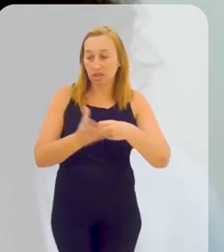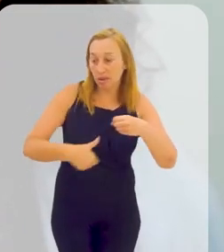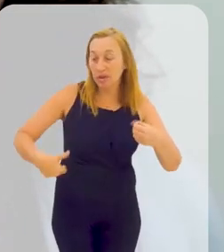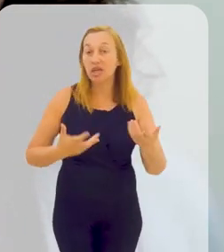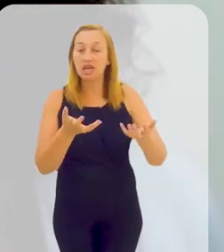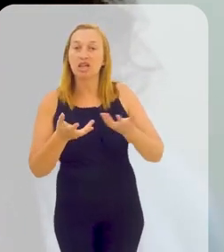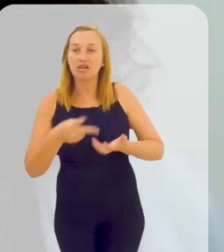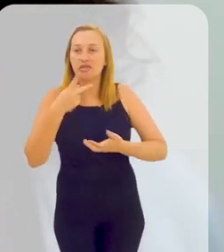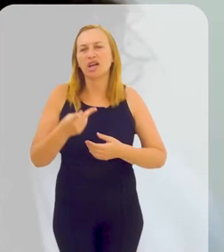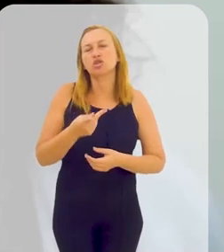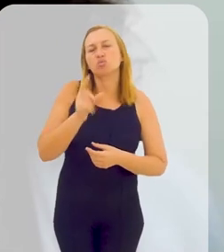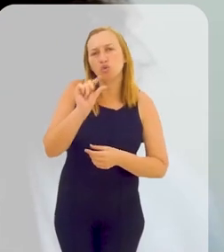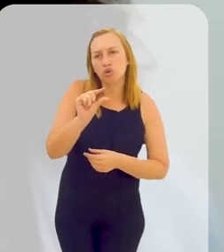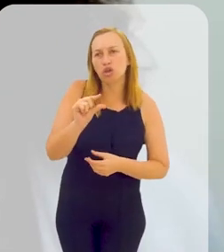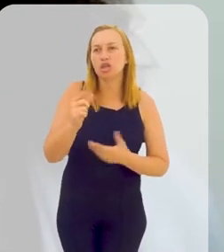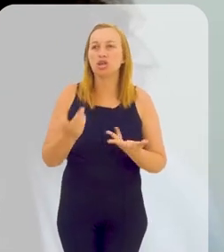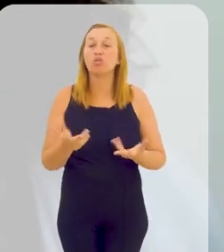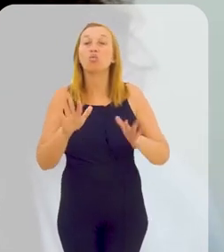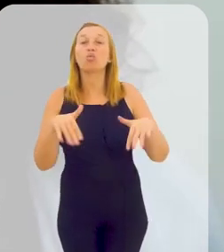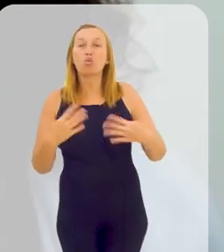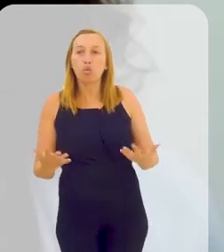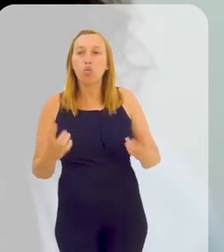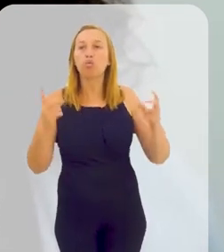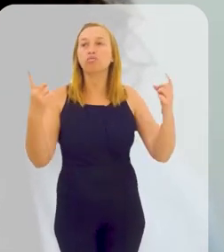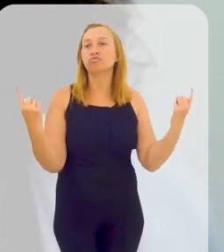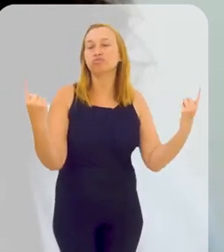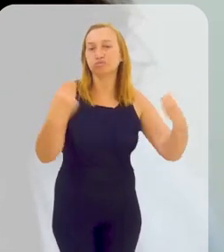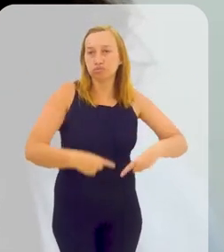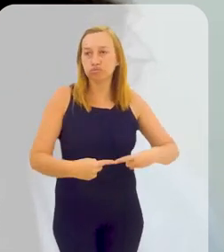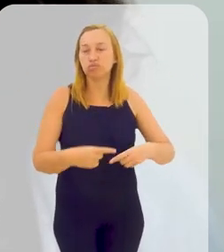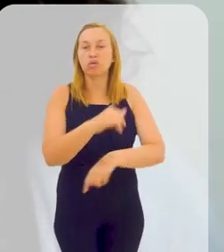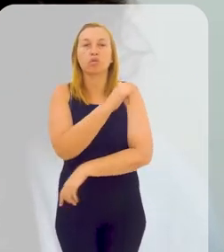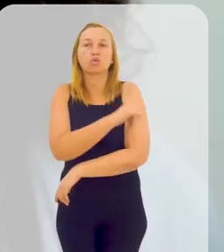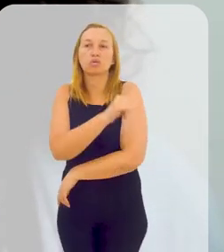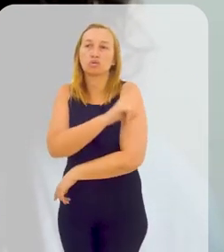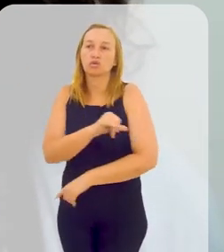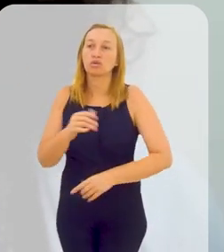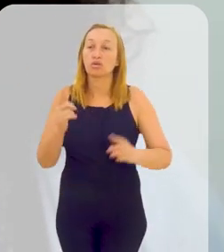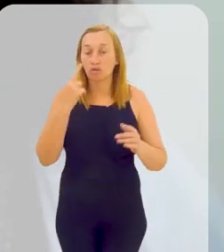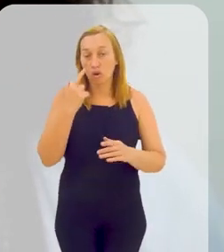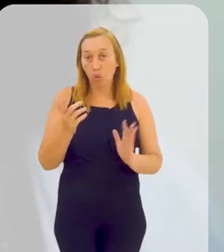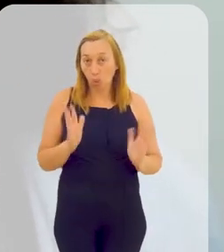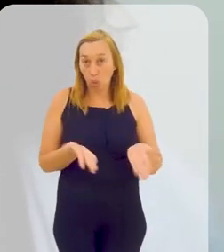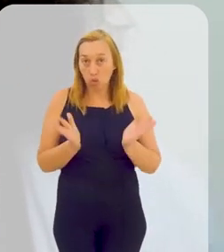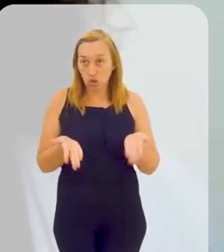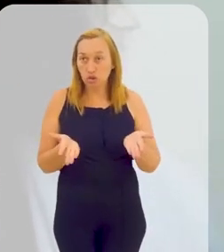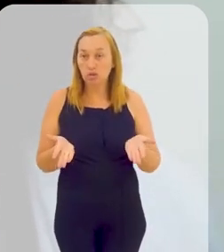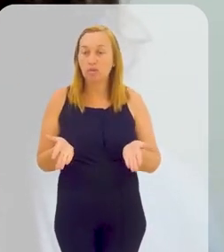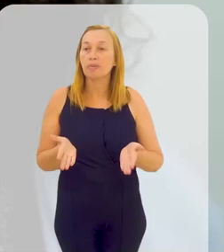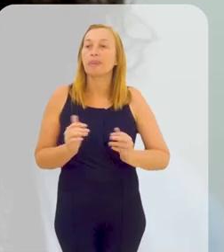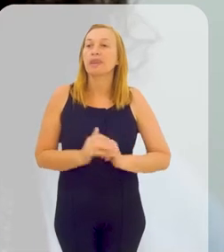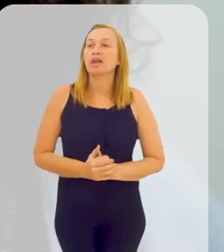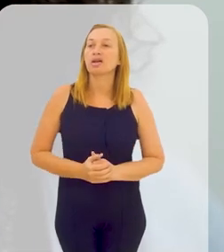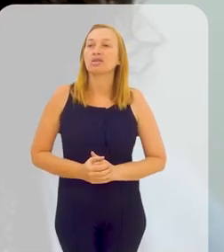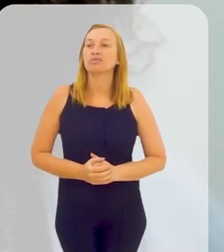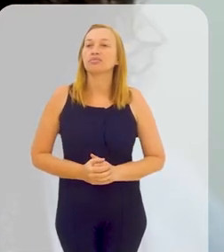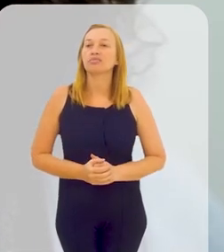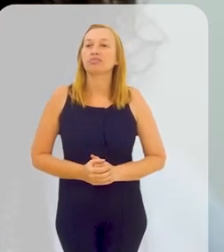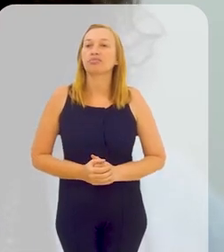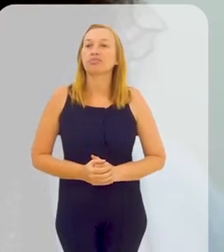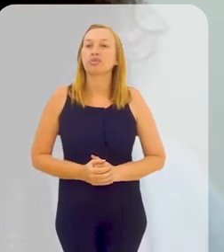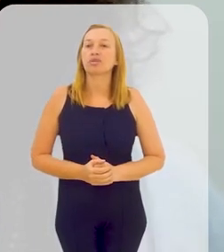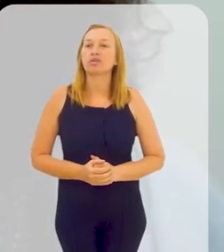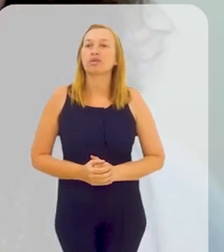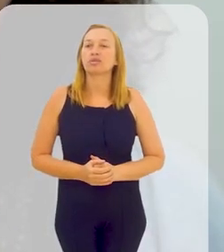falasse um pouquinho desse contexto, né, qual é o desafio e o cenário que o Rio de Janeiro se encontra hoje e que vai, enfim,